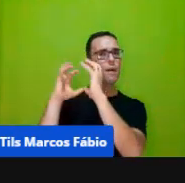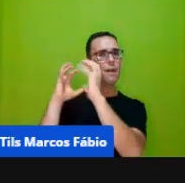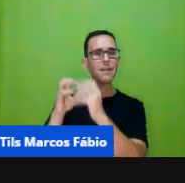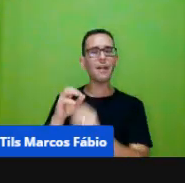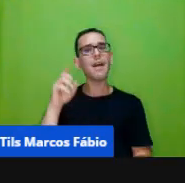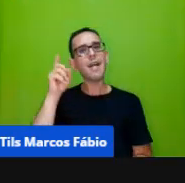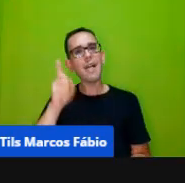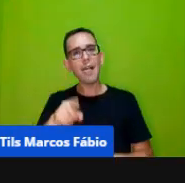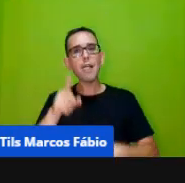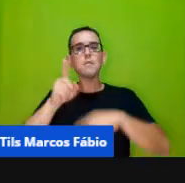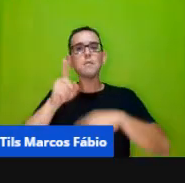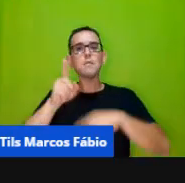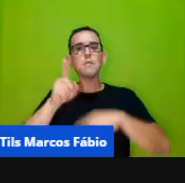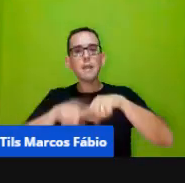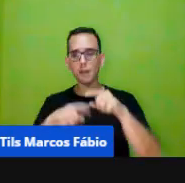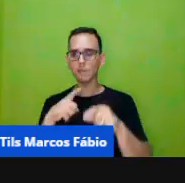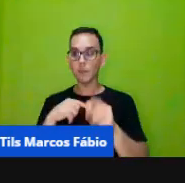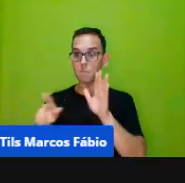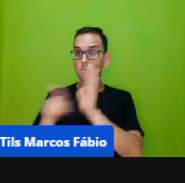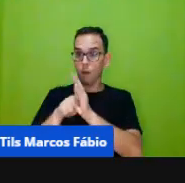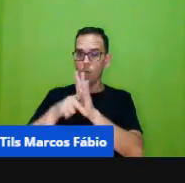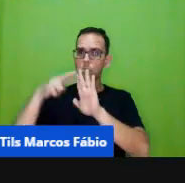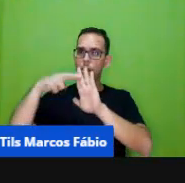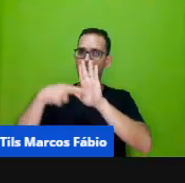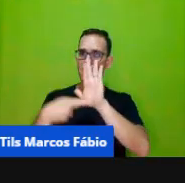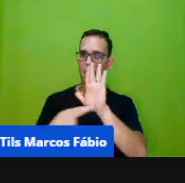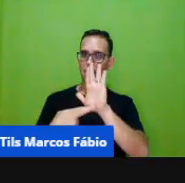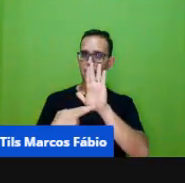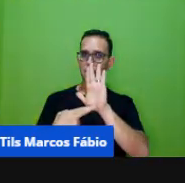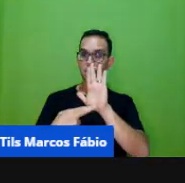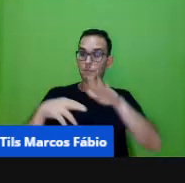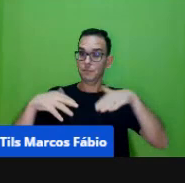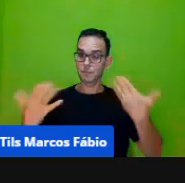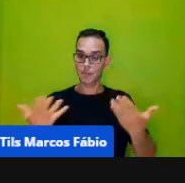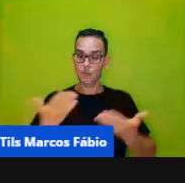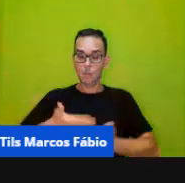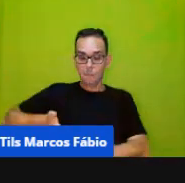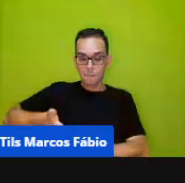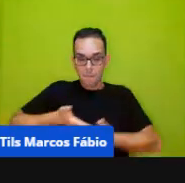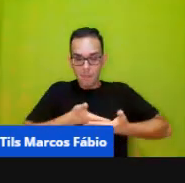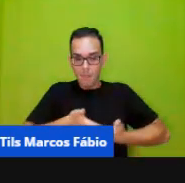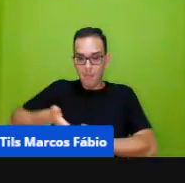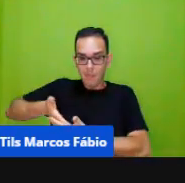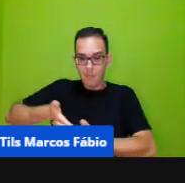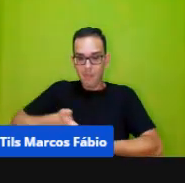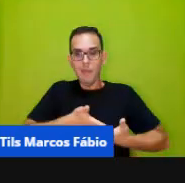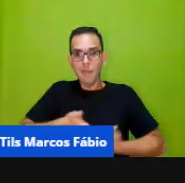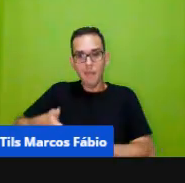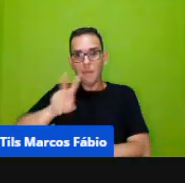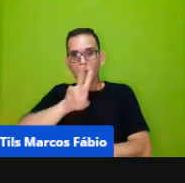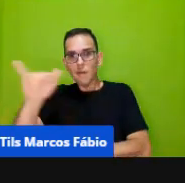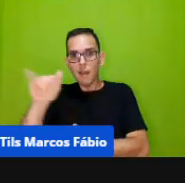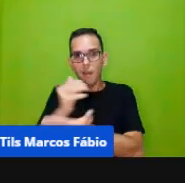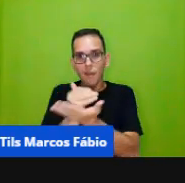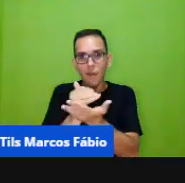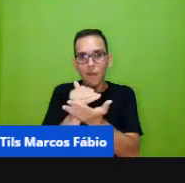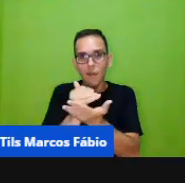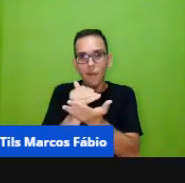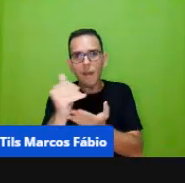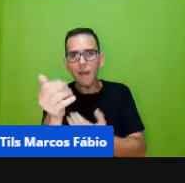material que tem as suas propriedades e a partir de então o bebê vai começar a querer